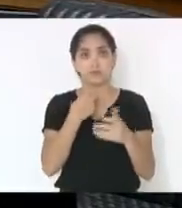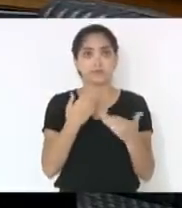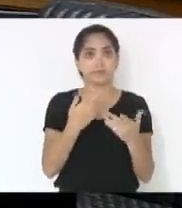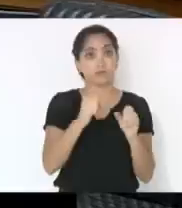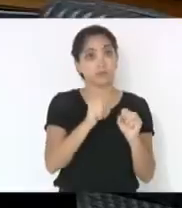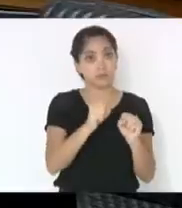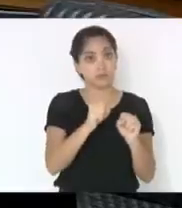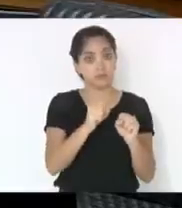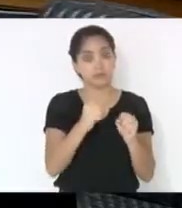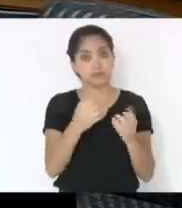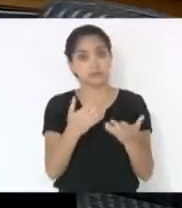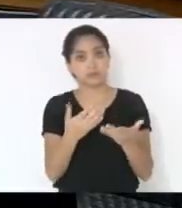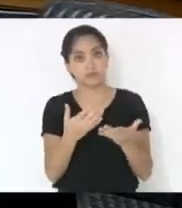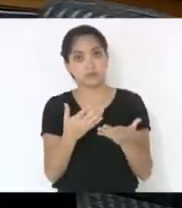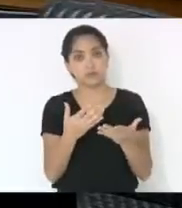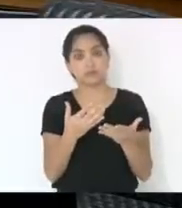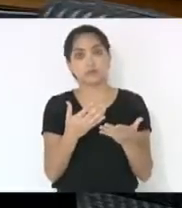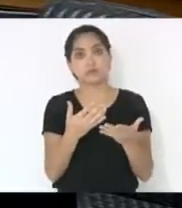Entretanto,